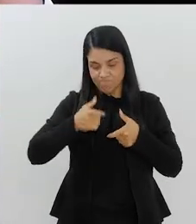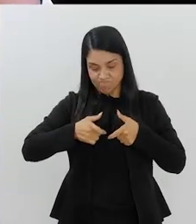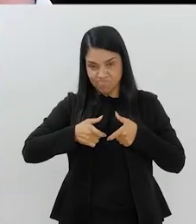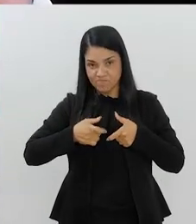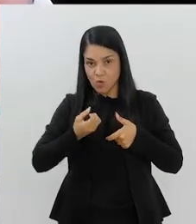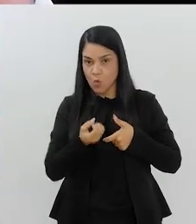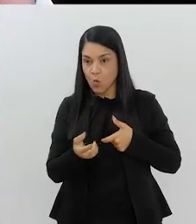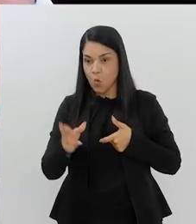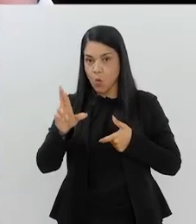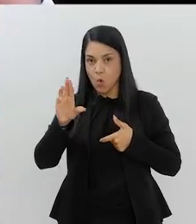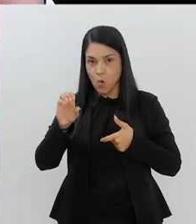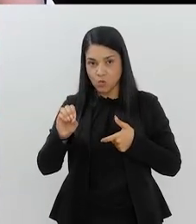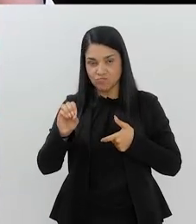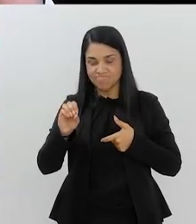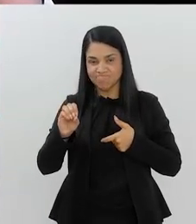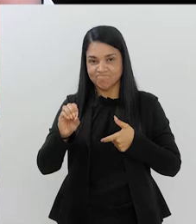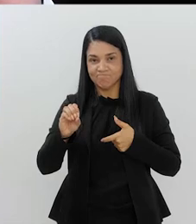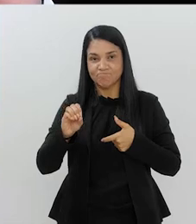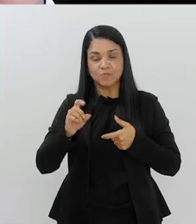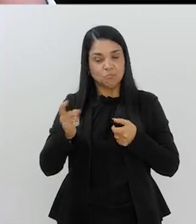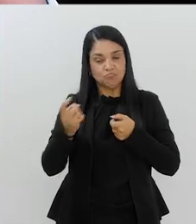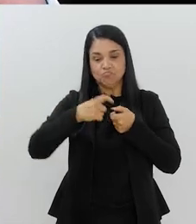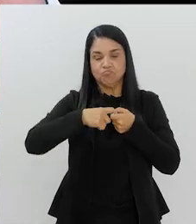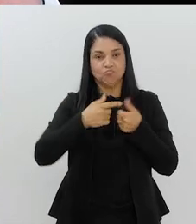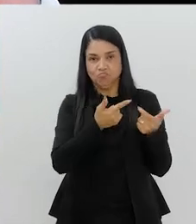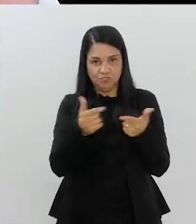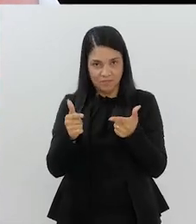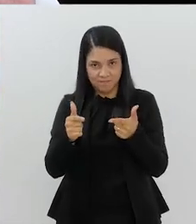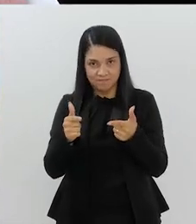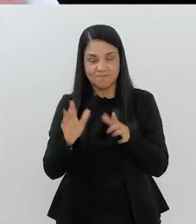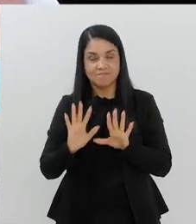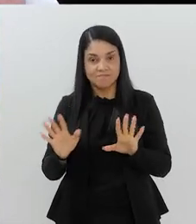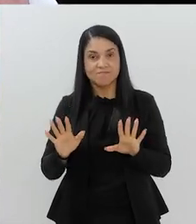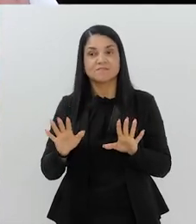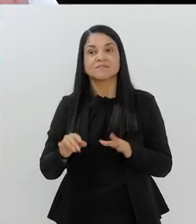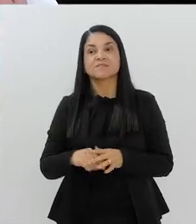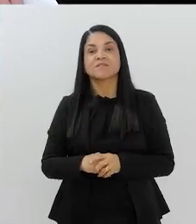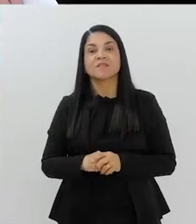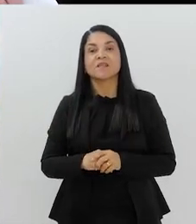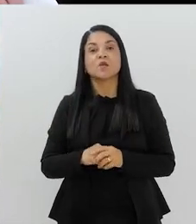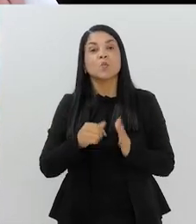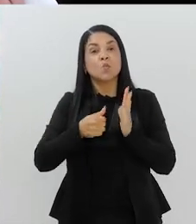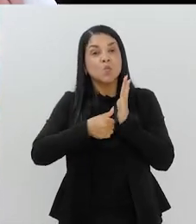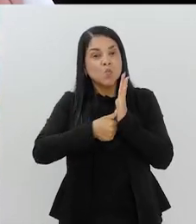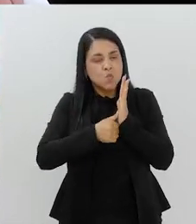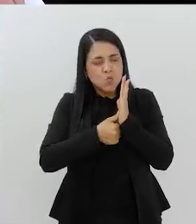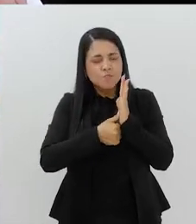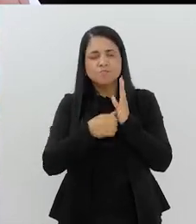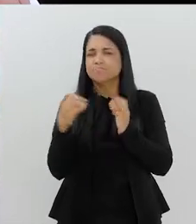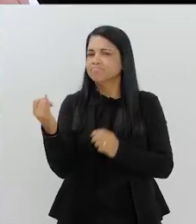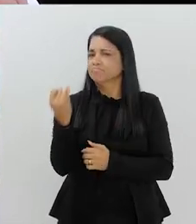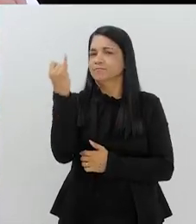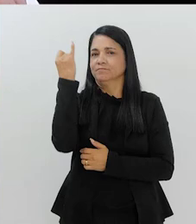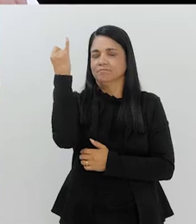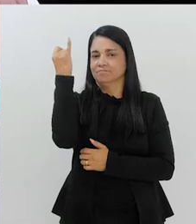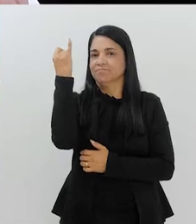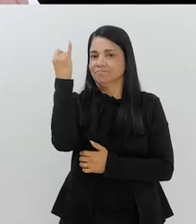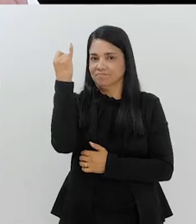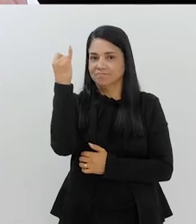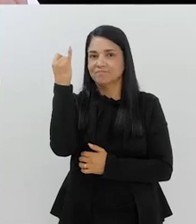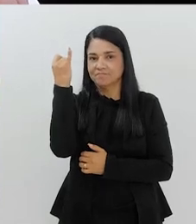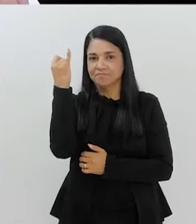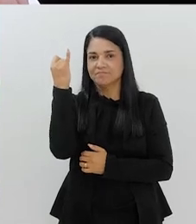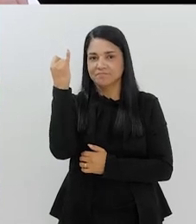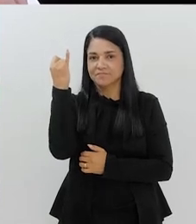atleta que ganha medalha de ouro que não é de clube filiado ao CBCP. Então, eu acho que o clube também tem um papel